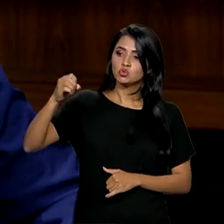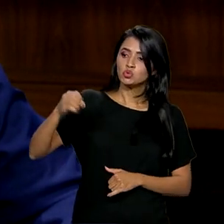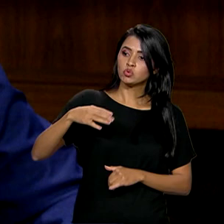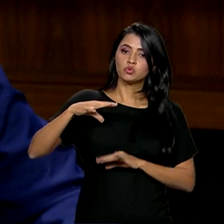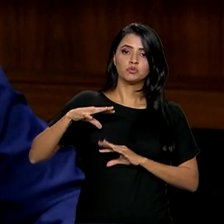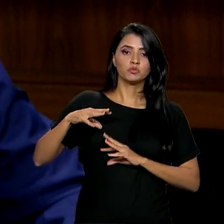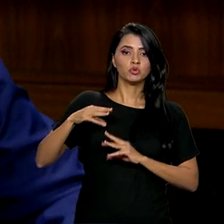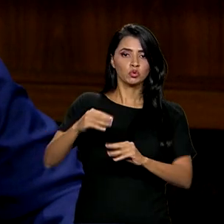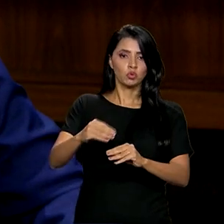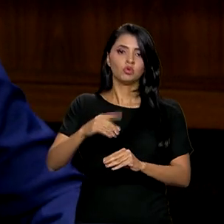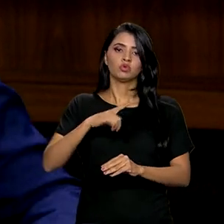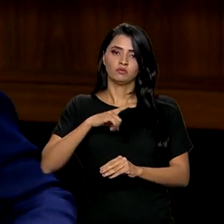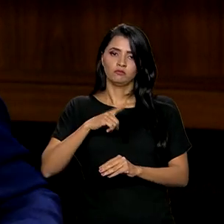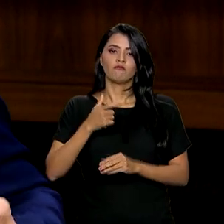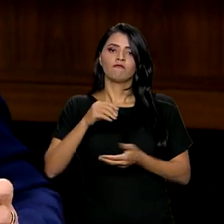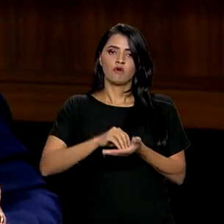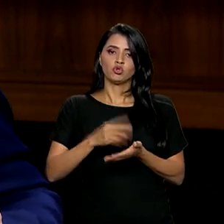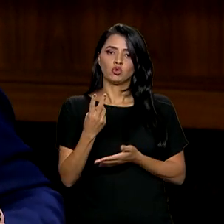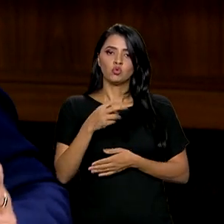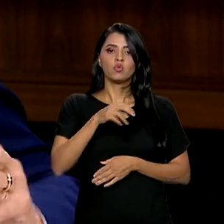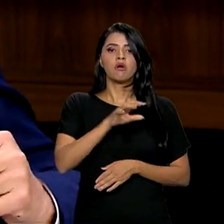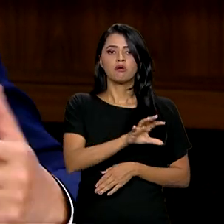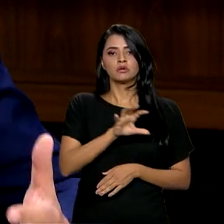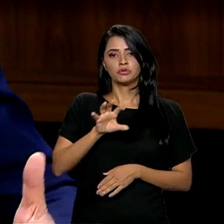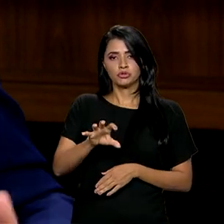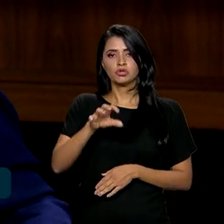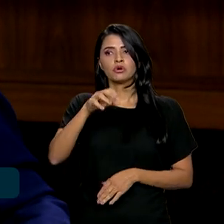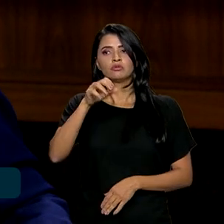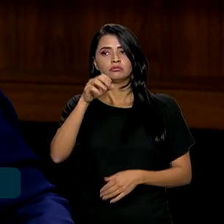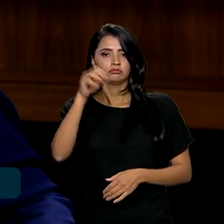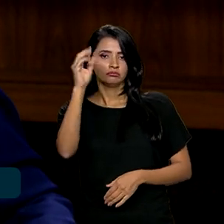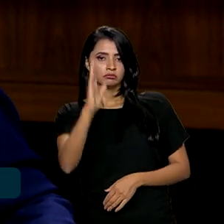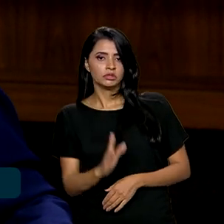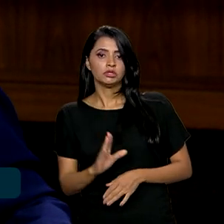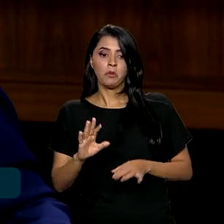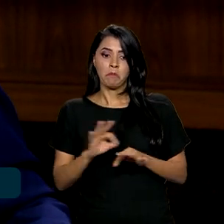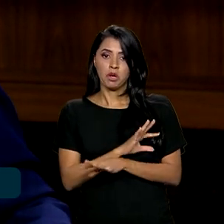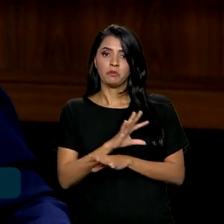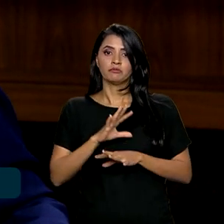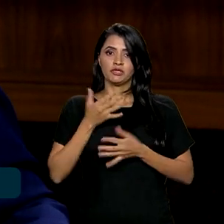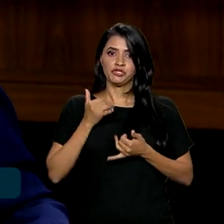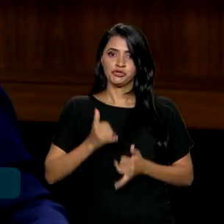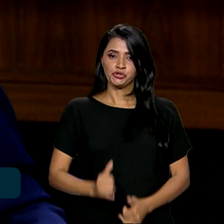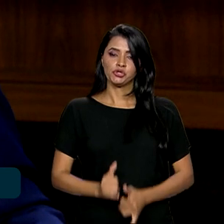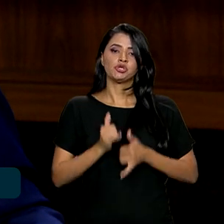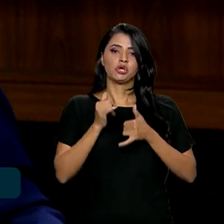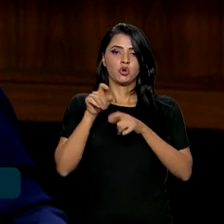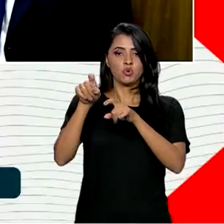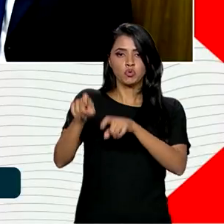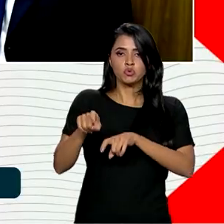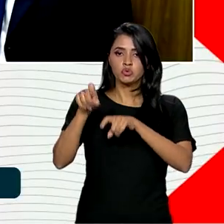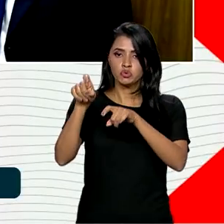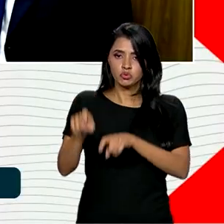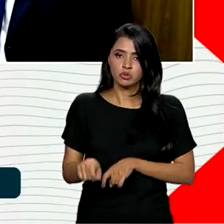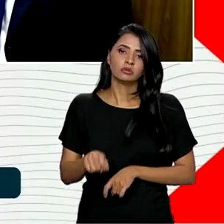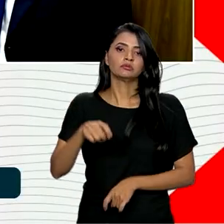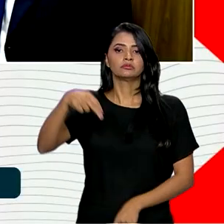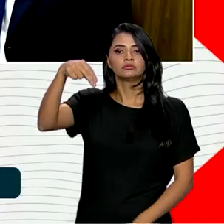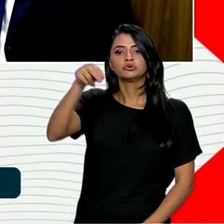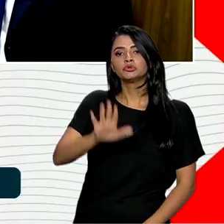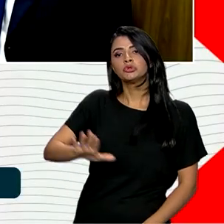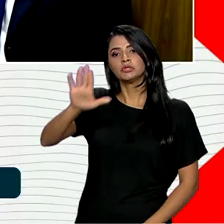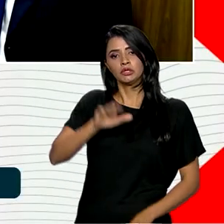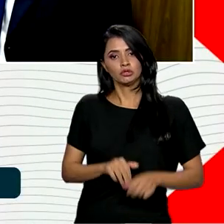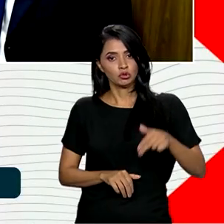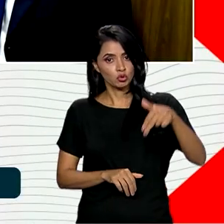Ainda faltam duas regiões no Brasil para completar a chegada da energia elétrica na zona rural, o nordeste e o